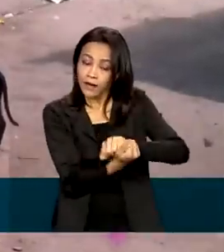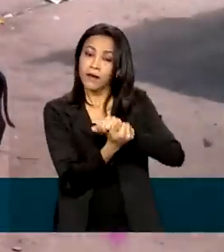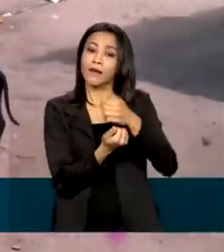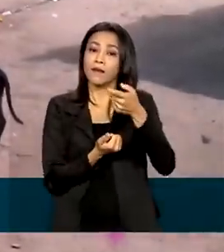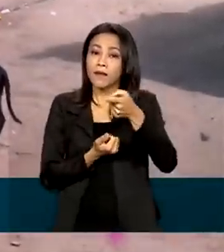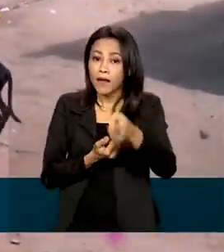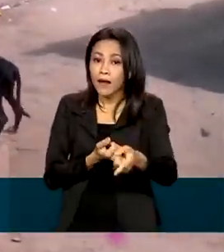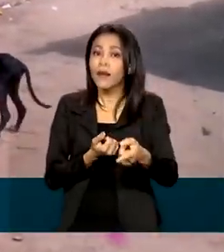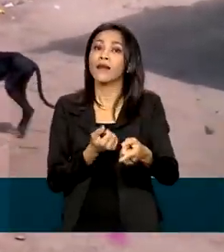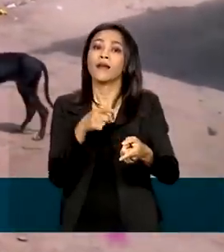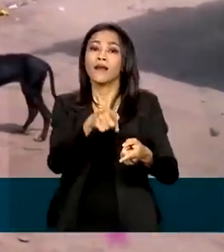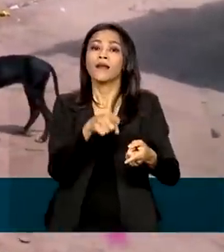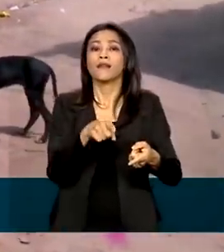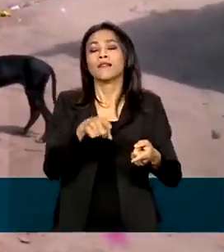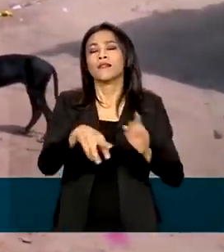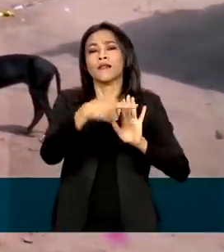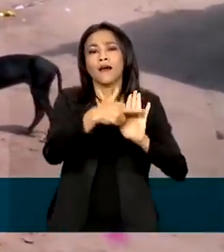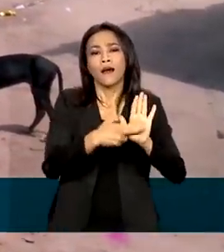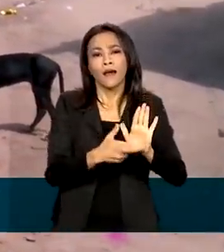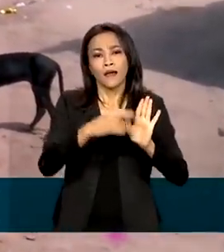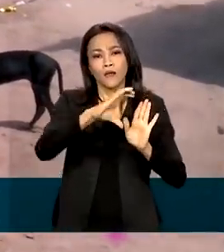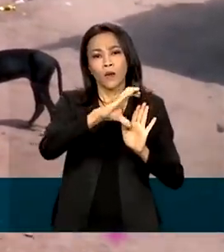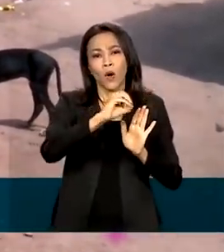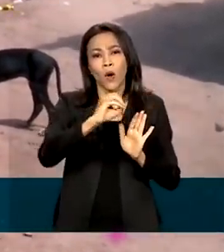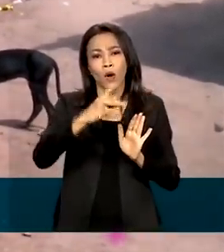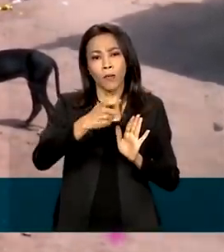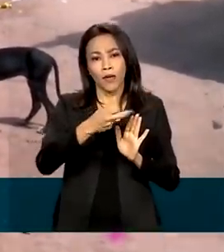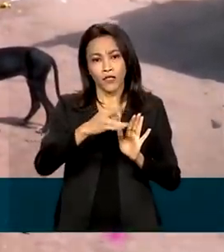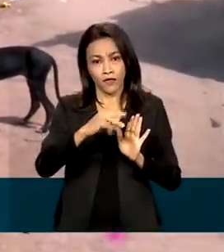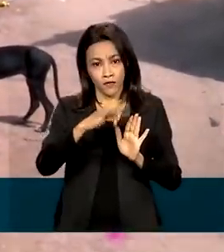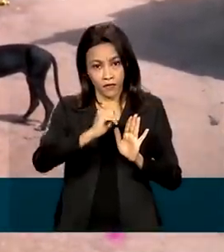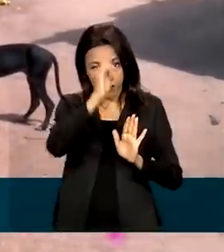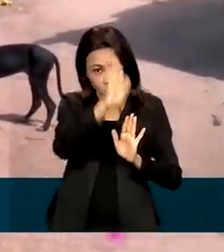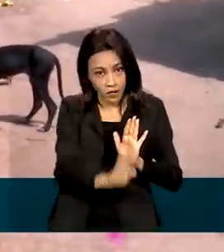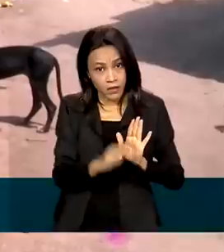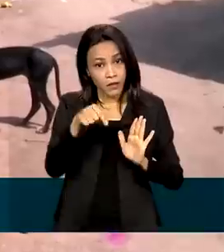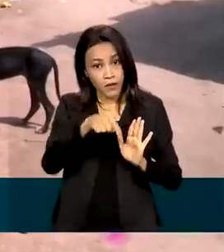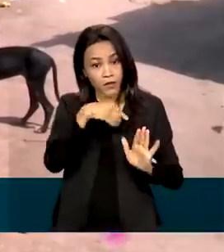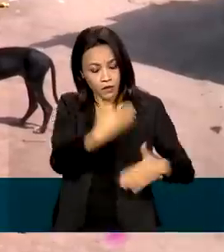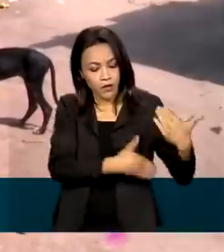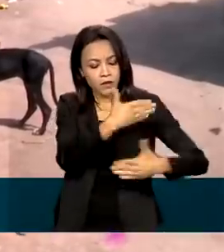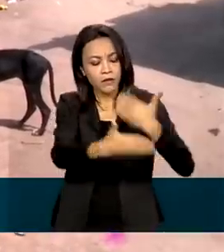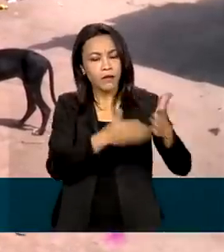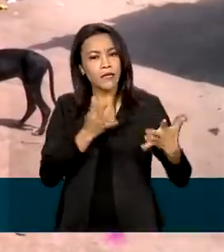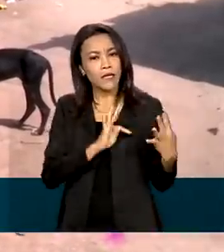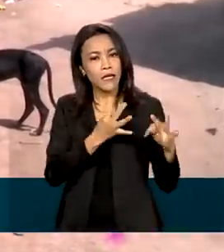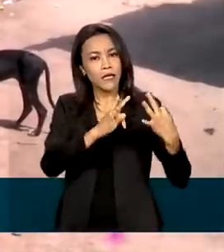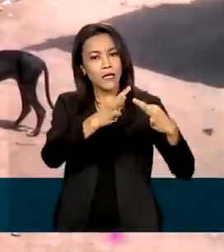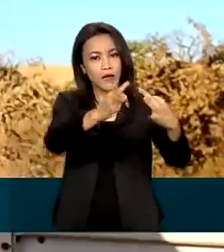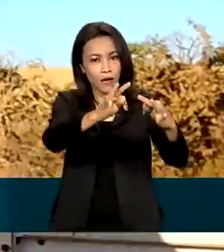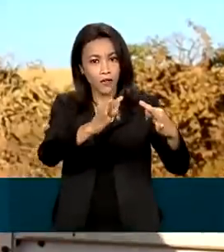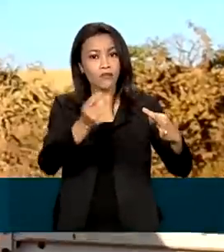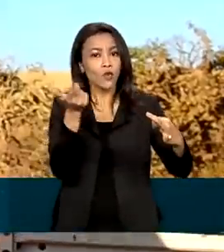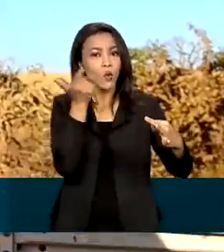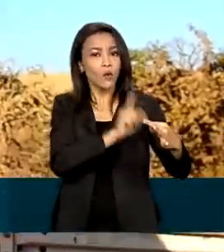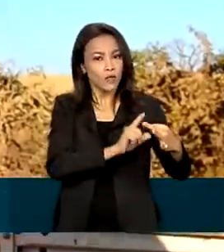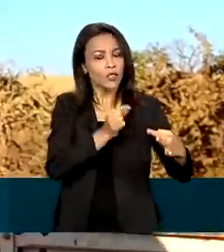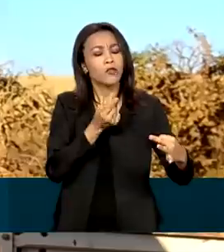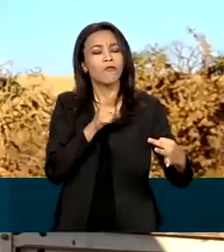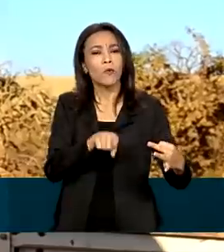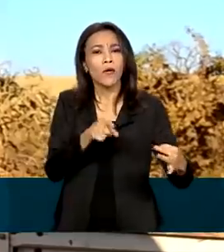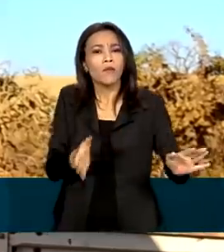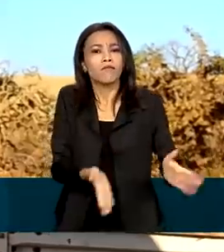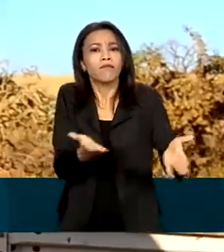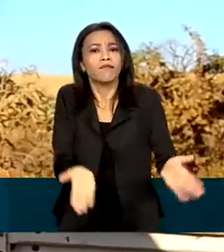à evolução do cooperativismo de crédito no Brasil e ao seu desenvolvimento tecnológico, deu condições de promover